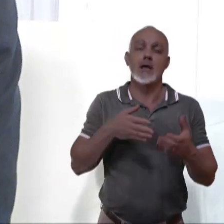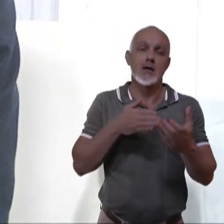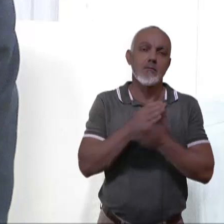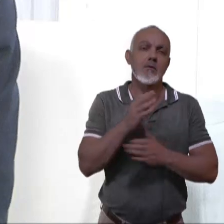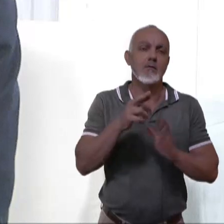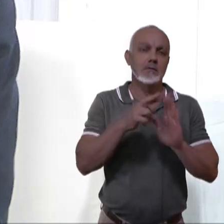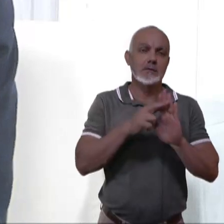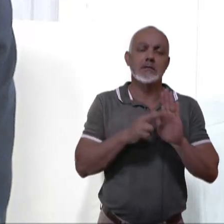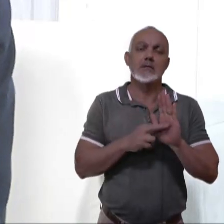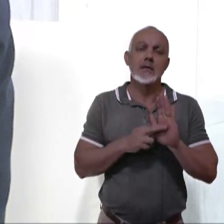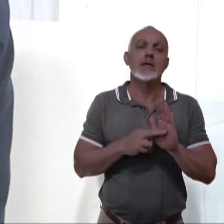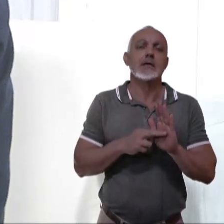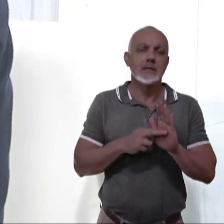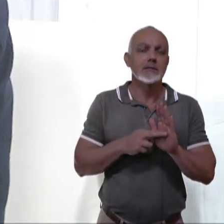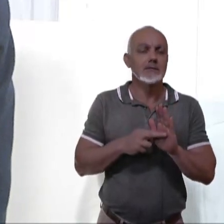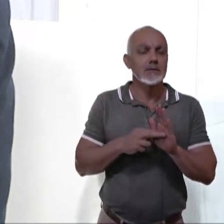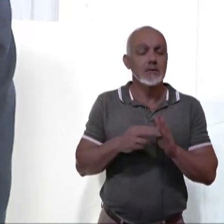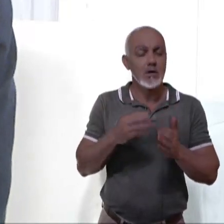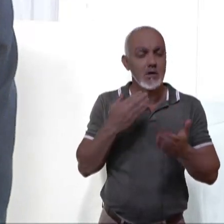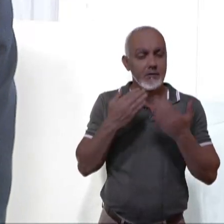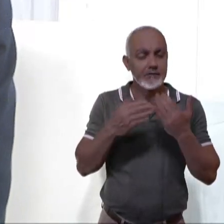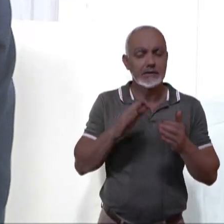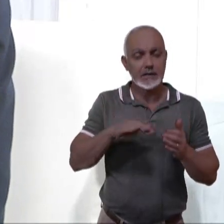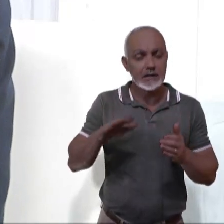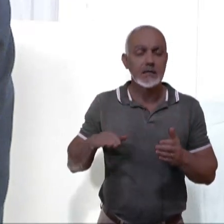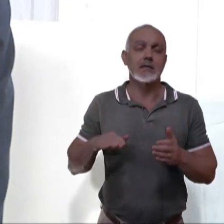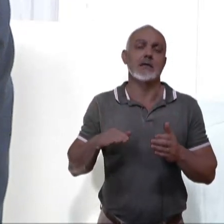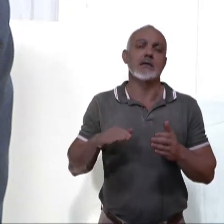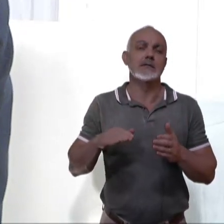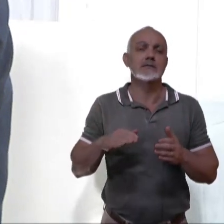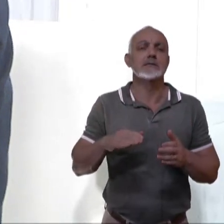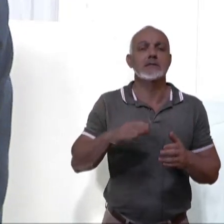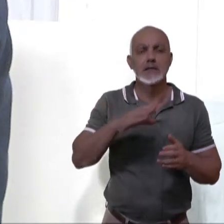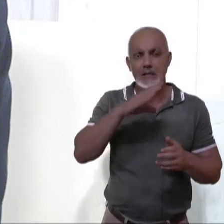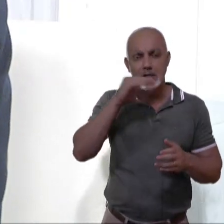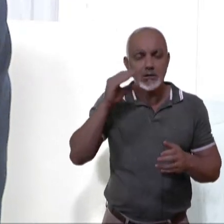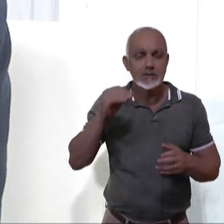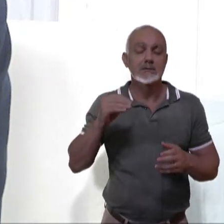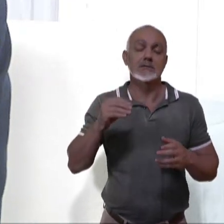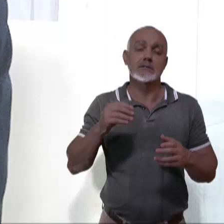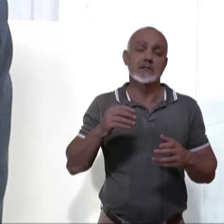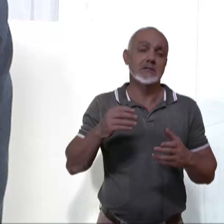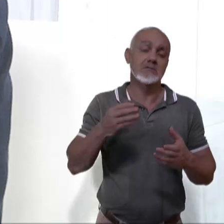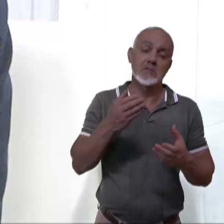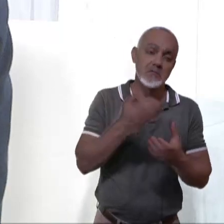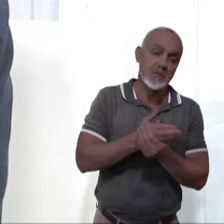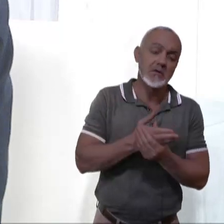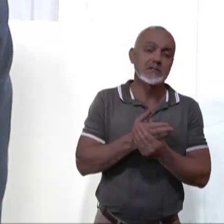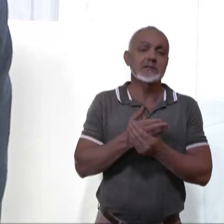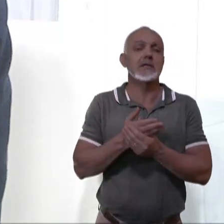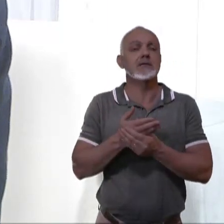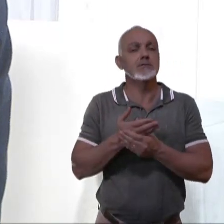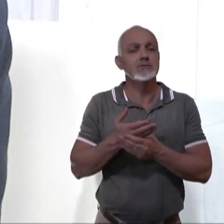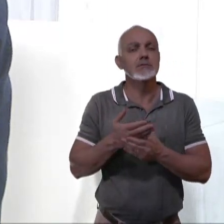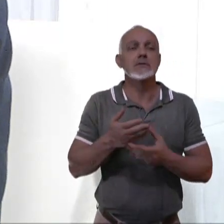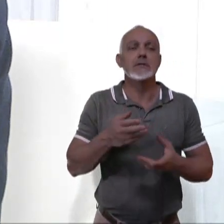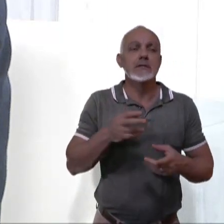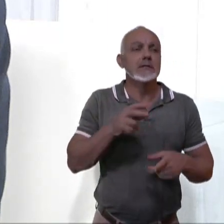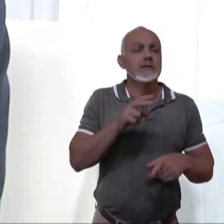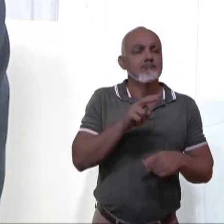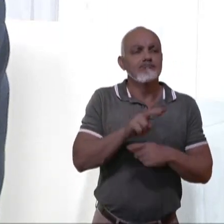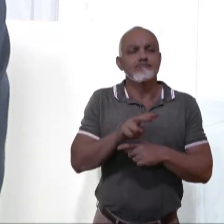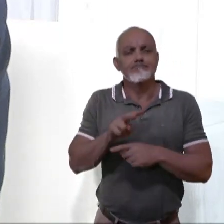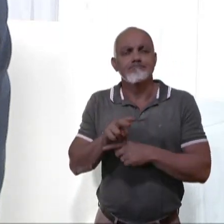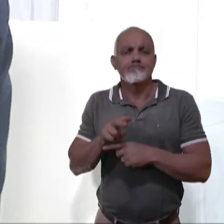protocolo para escutar crianças e adolescentes em processo de alienação parental. No último dia 17, o